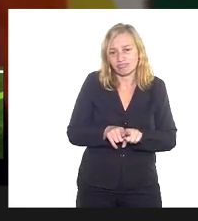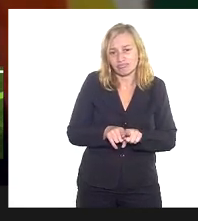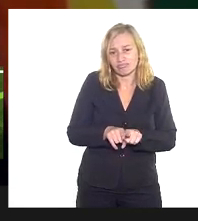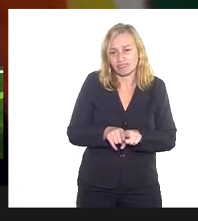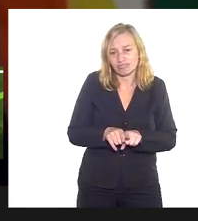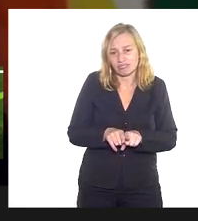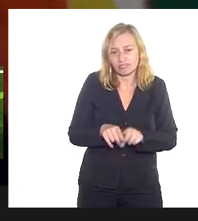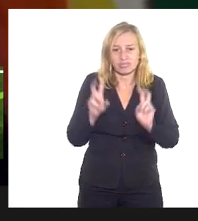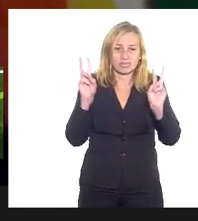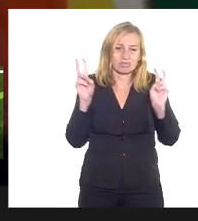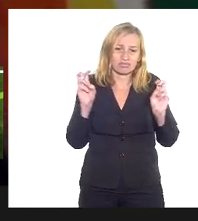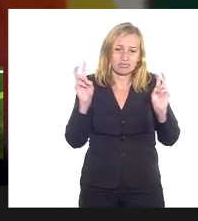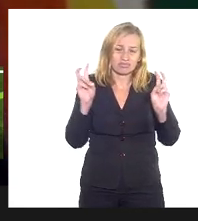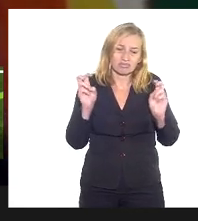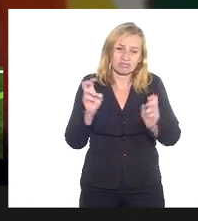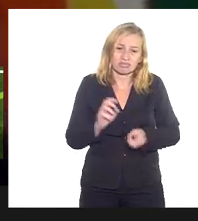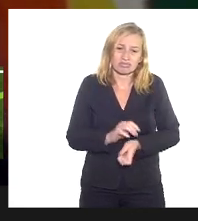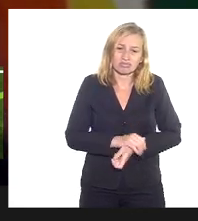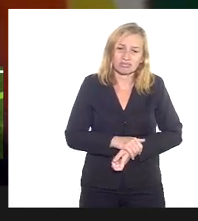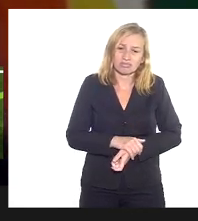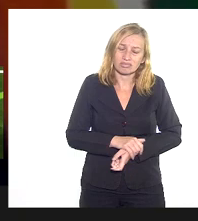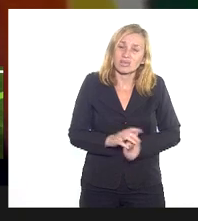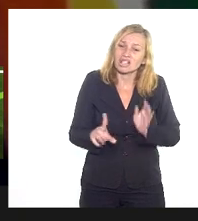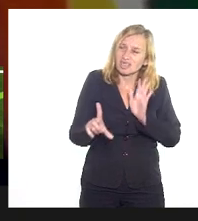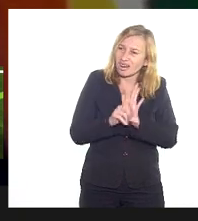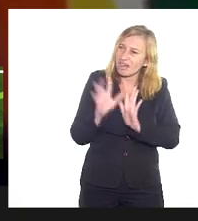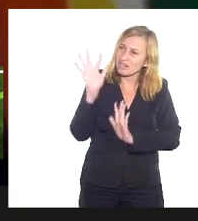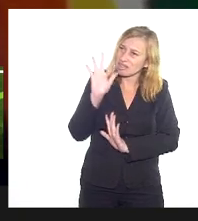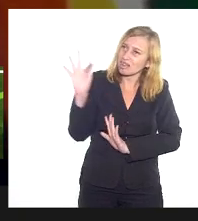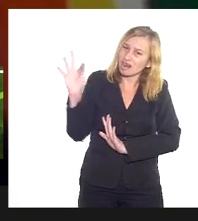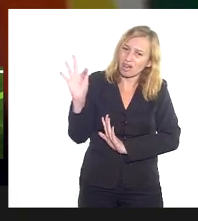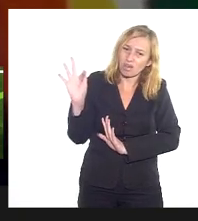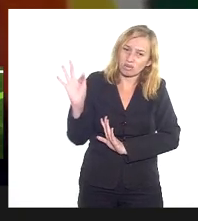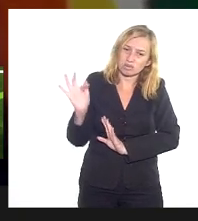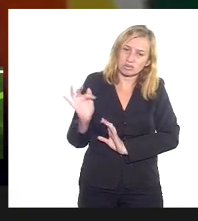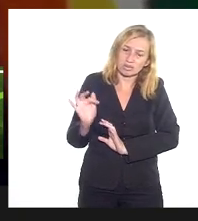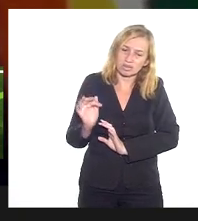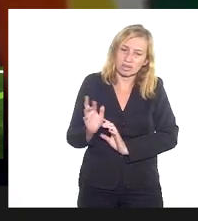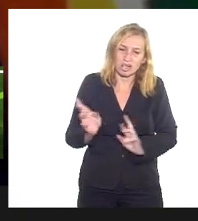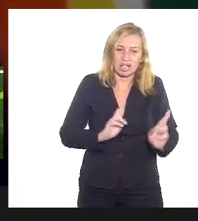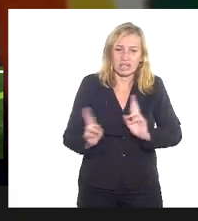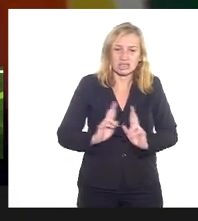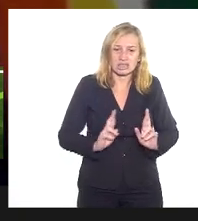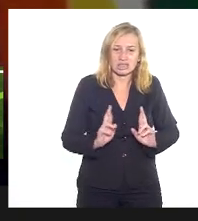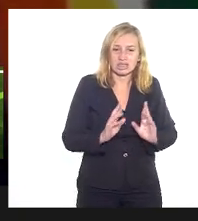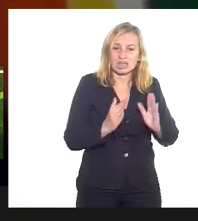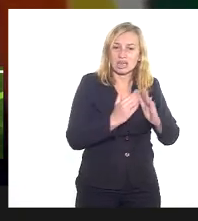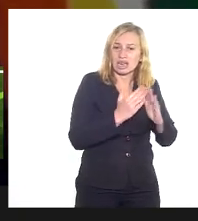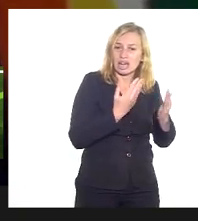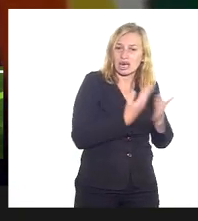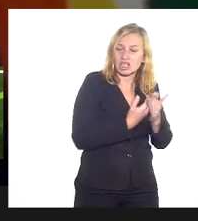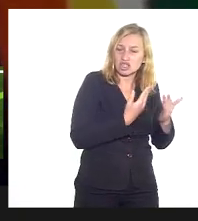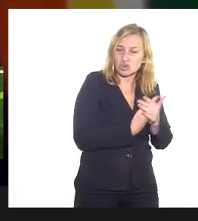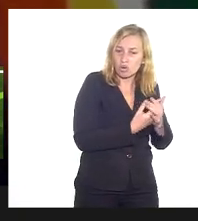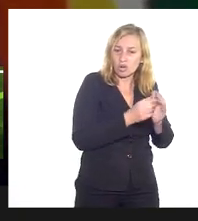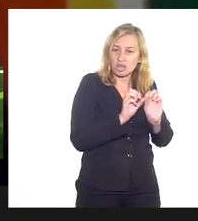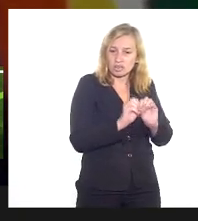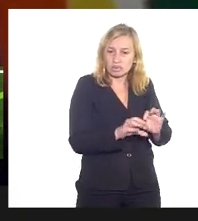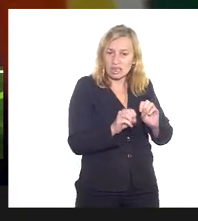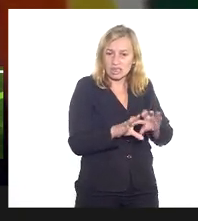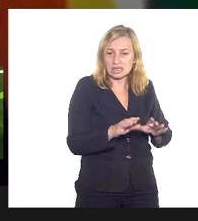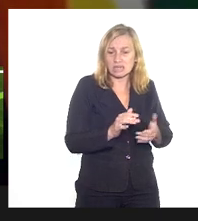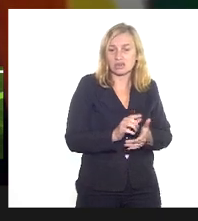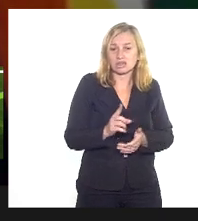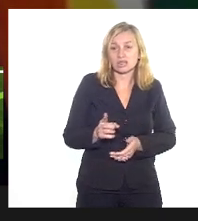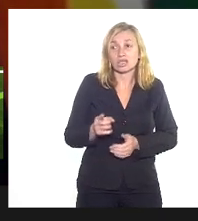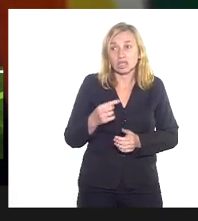essa questão dessa lei federal com relação à educação nas escolas, se não caberia